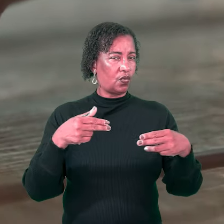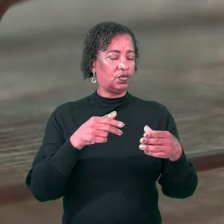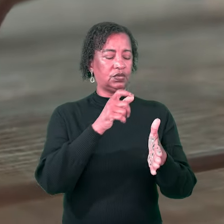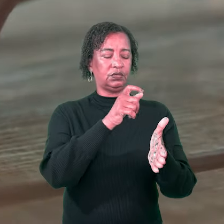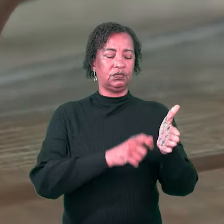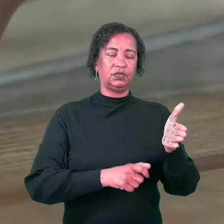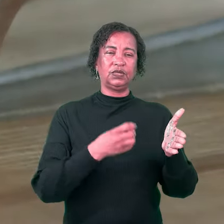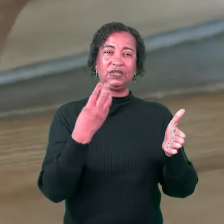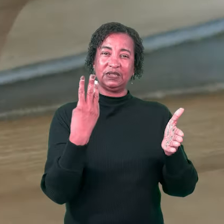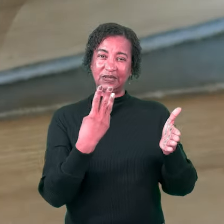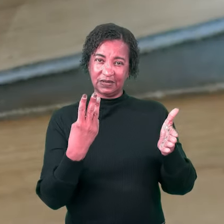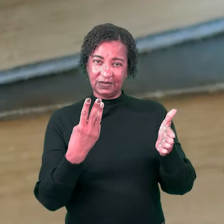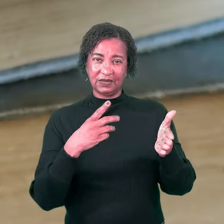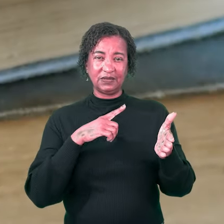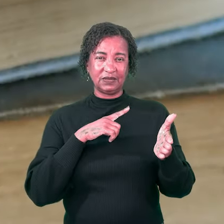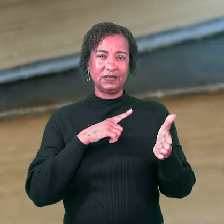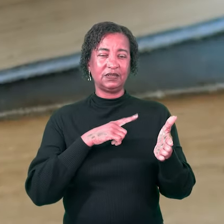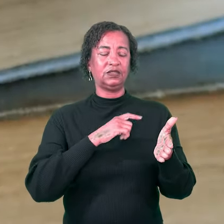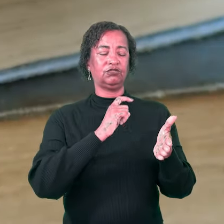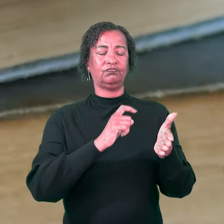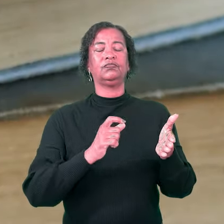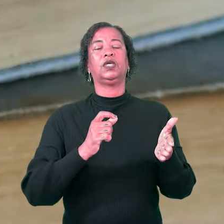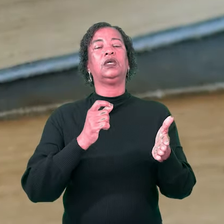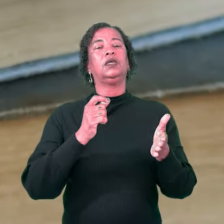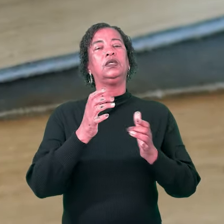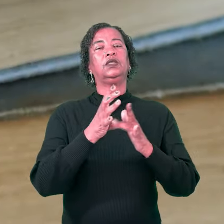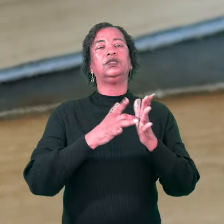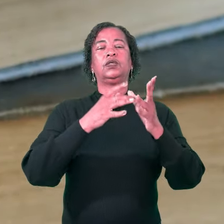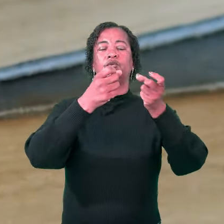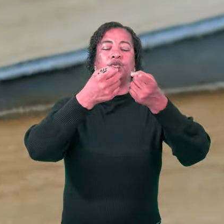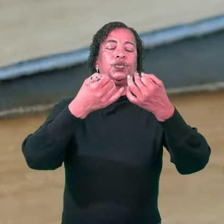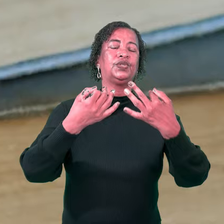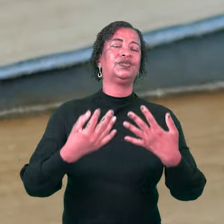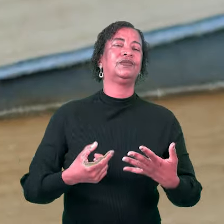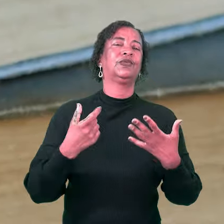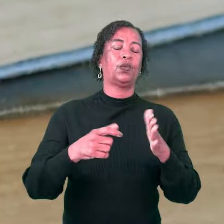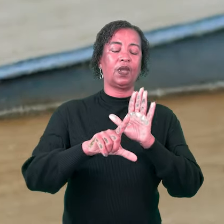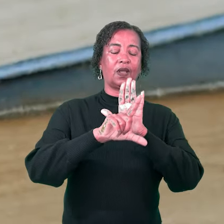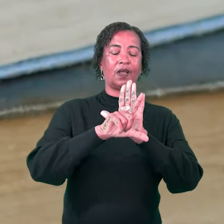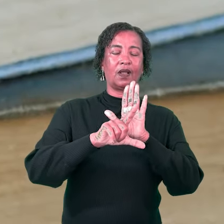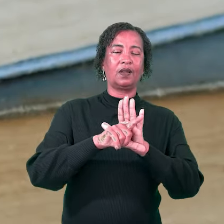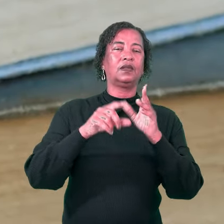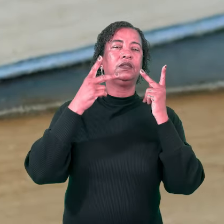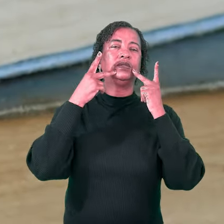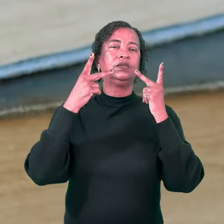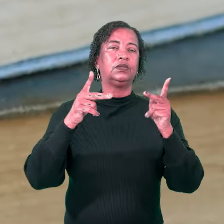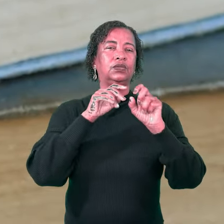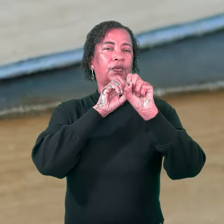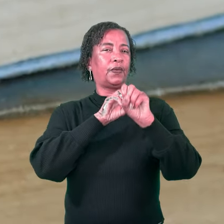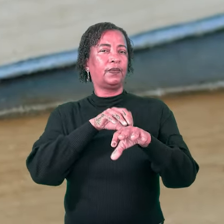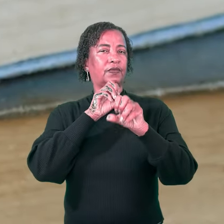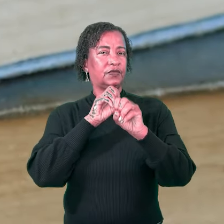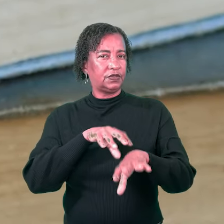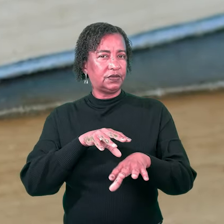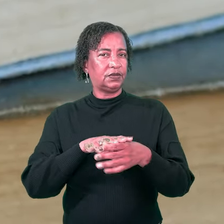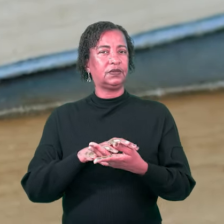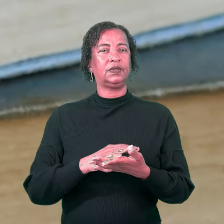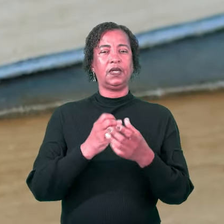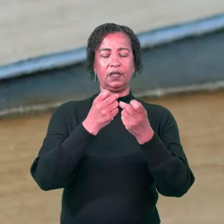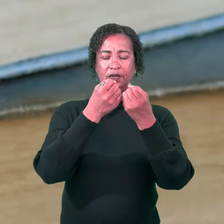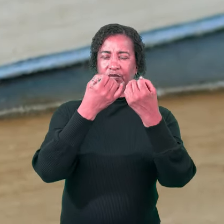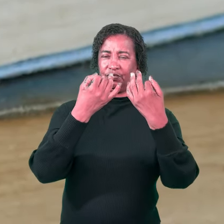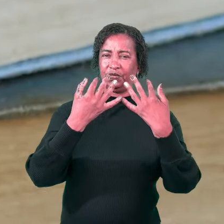capítulos, Jesus dá a essência do que a lei e os profetas ensinam. Ele dá a